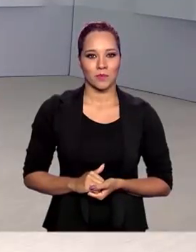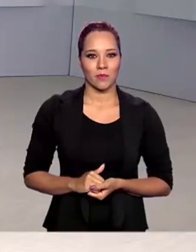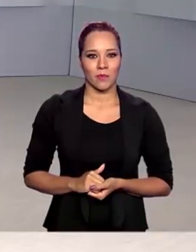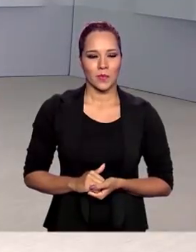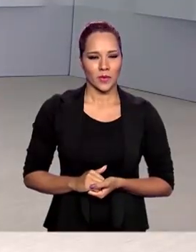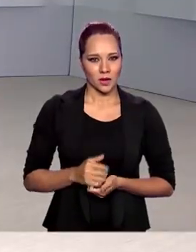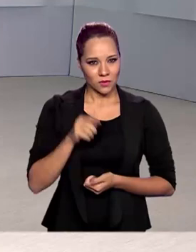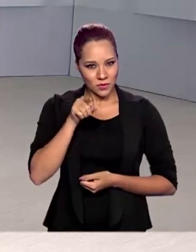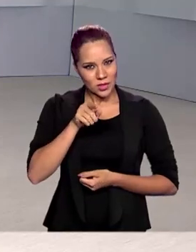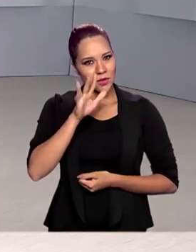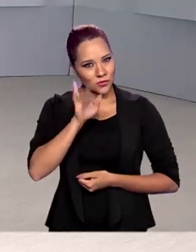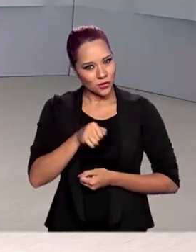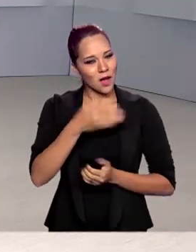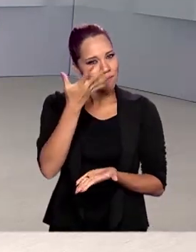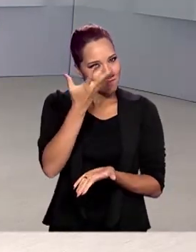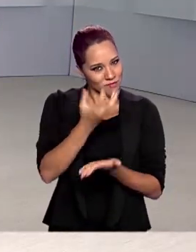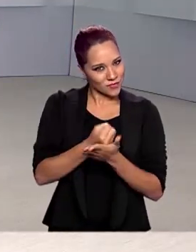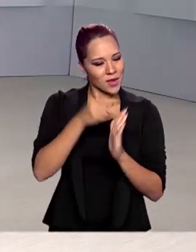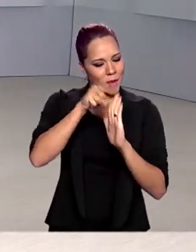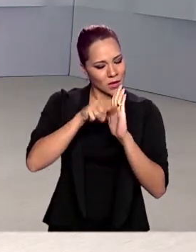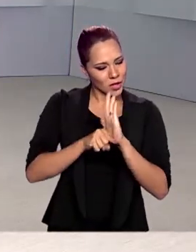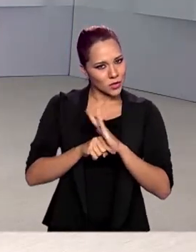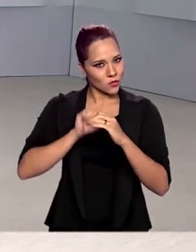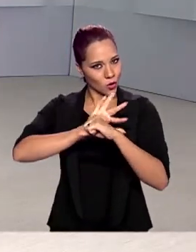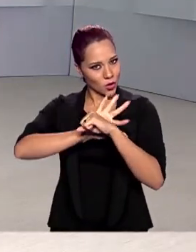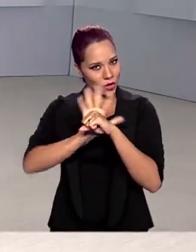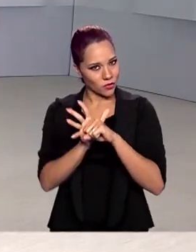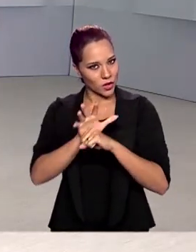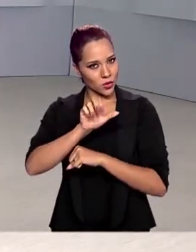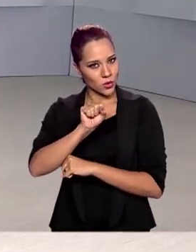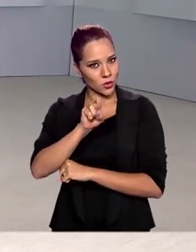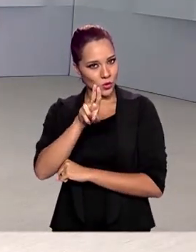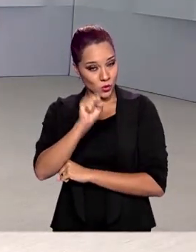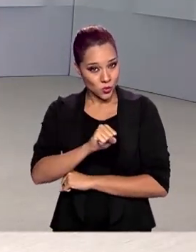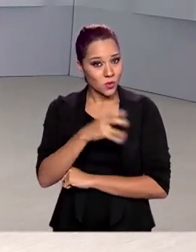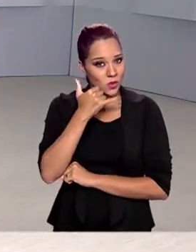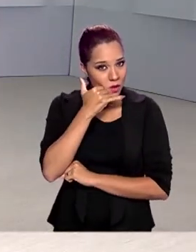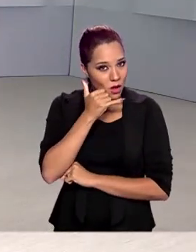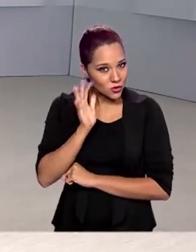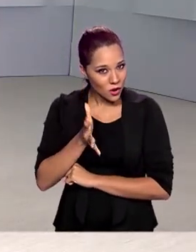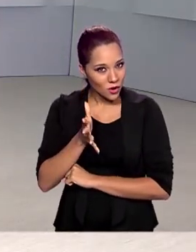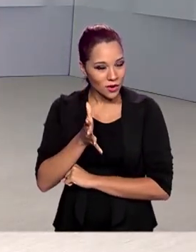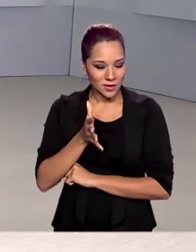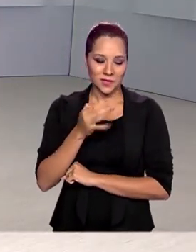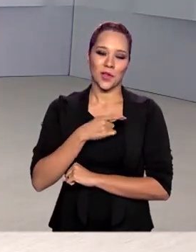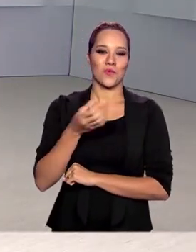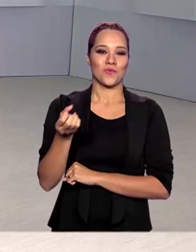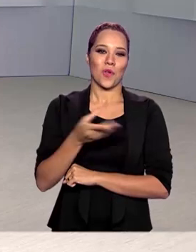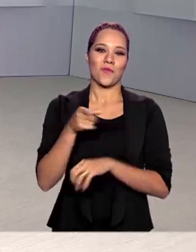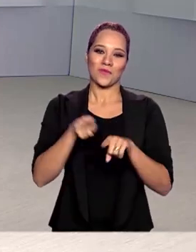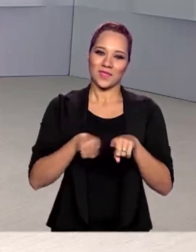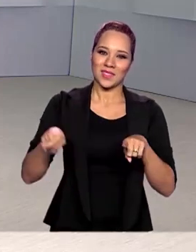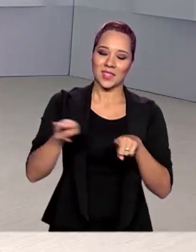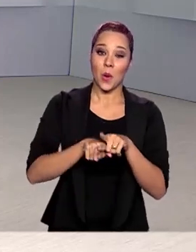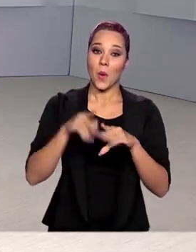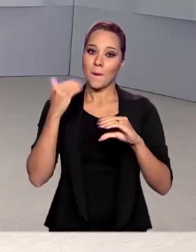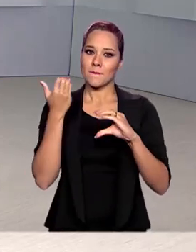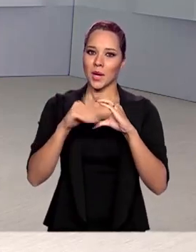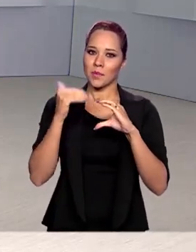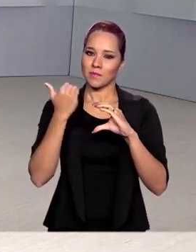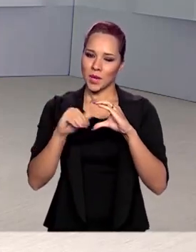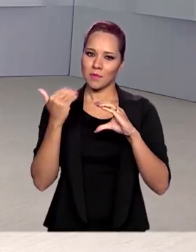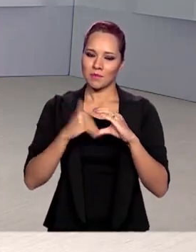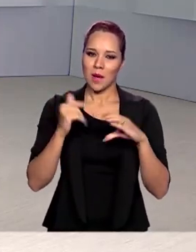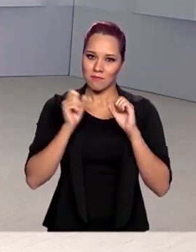Você já baixou o aplicativo Coronavírus SUS no seu celular? Uma nova atualização agora envia mensagens de